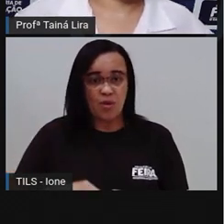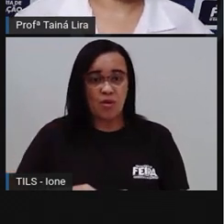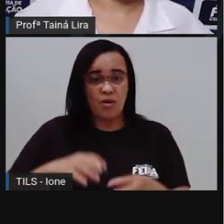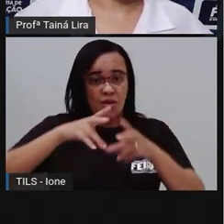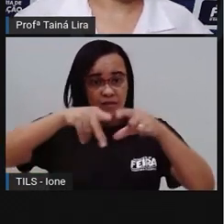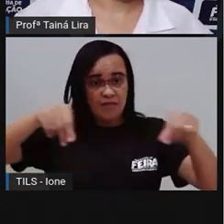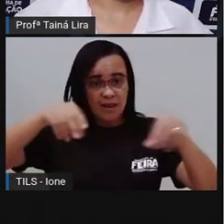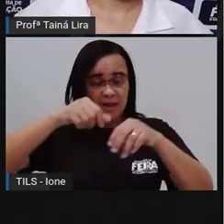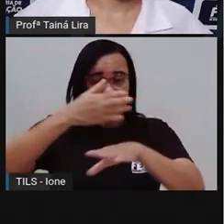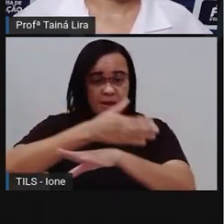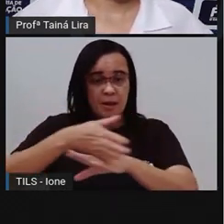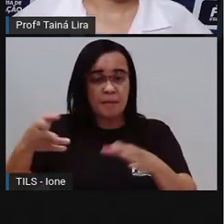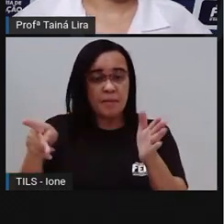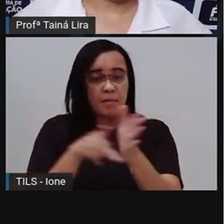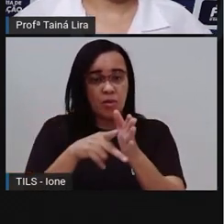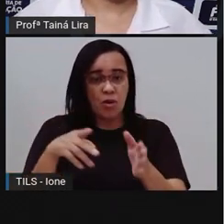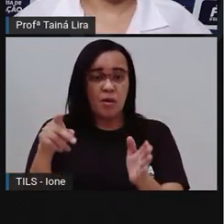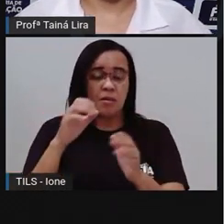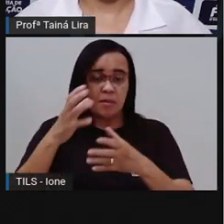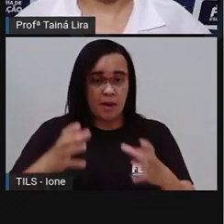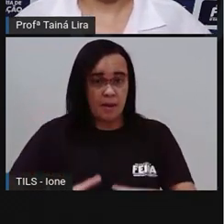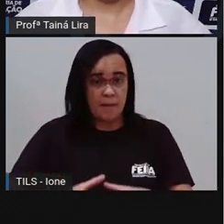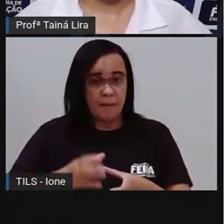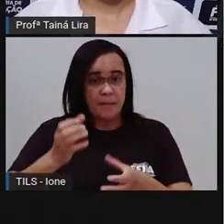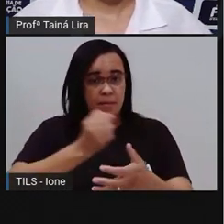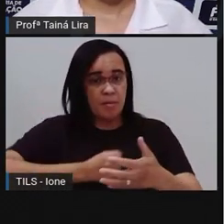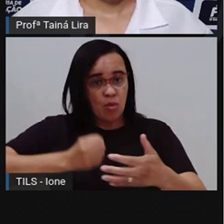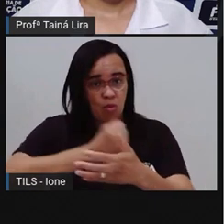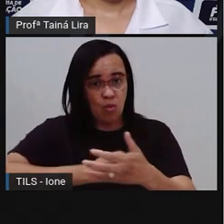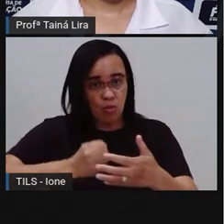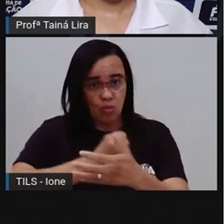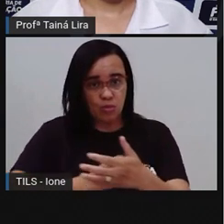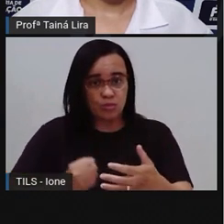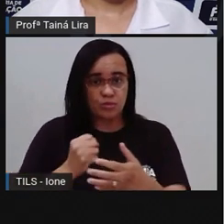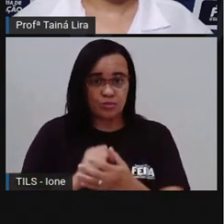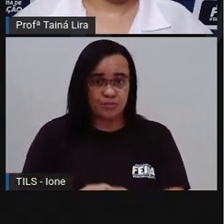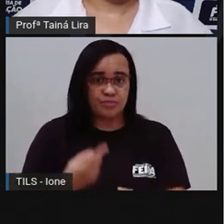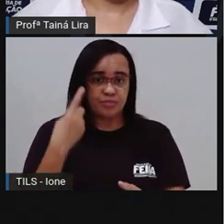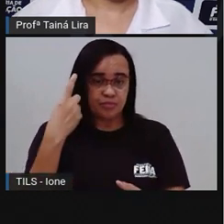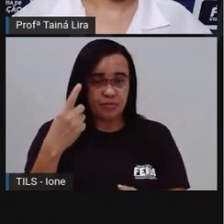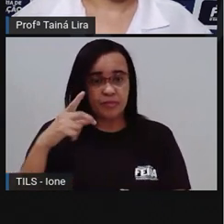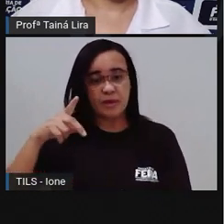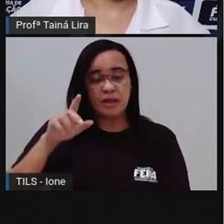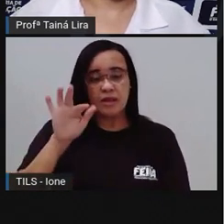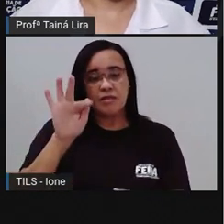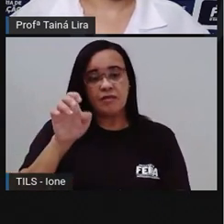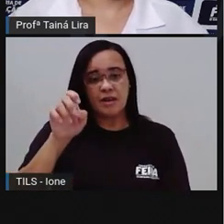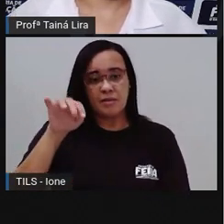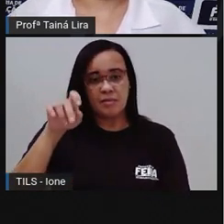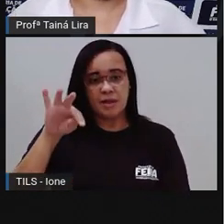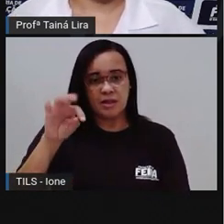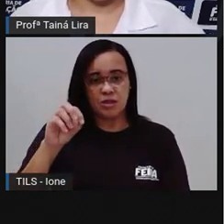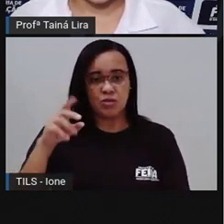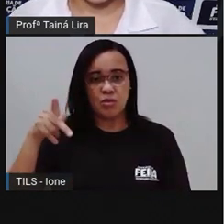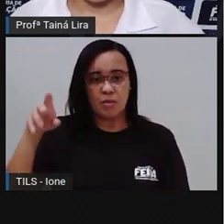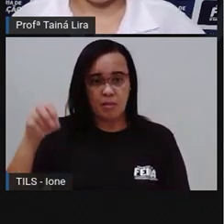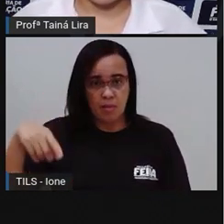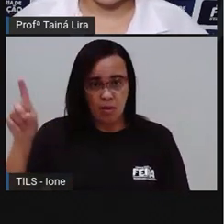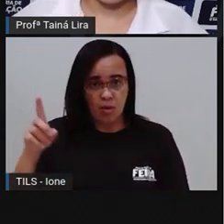fermento em pó. Três ovos. E açúcar e canela para polvilhar.